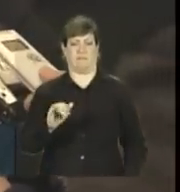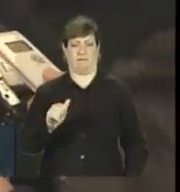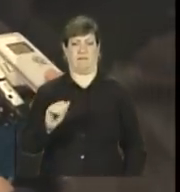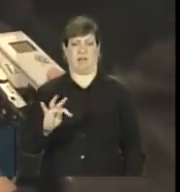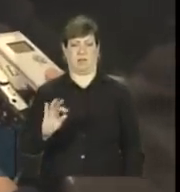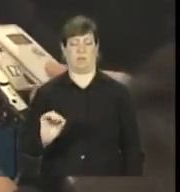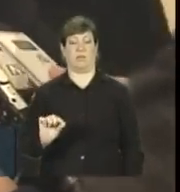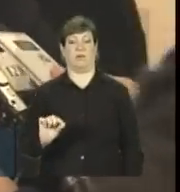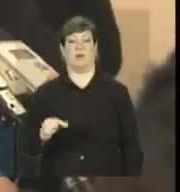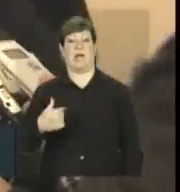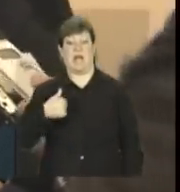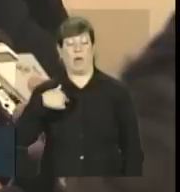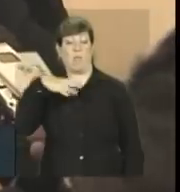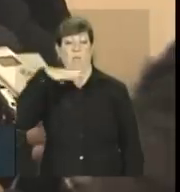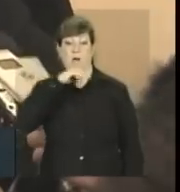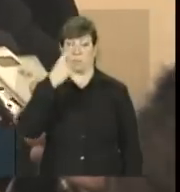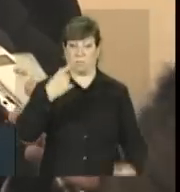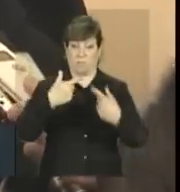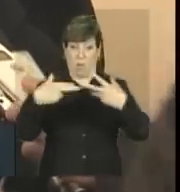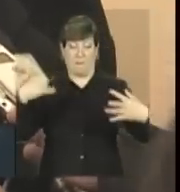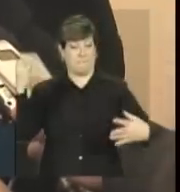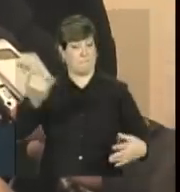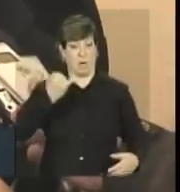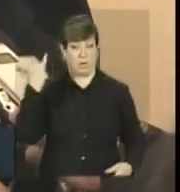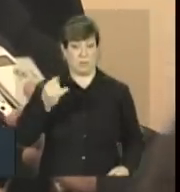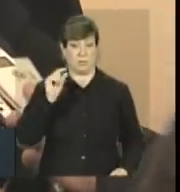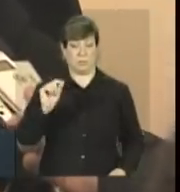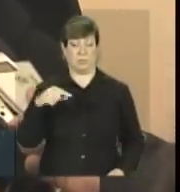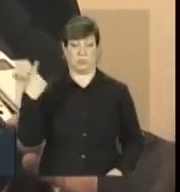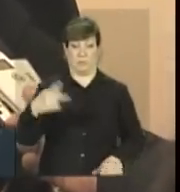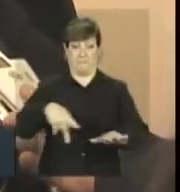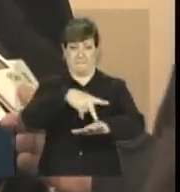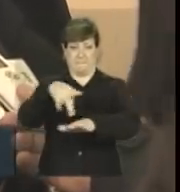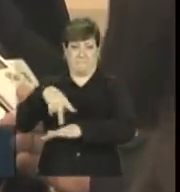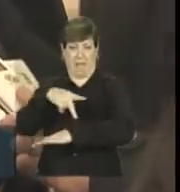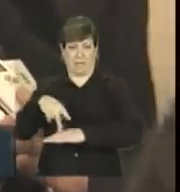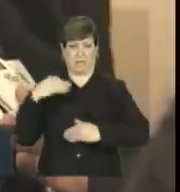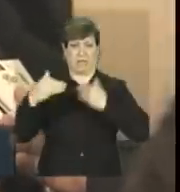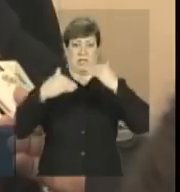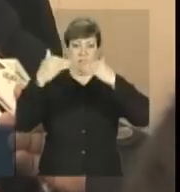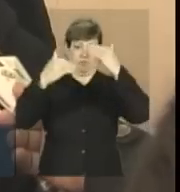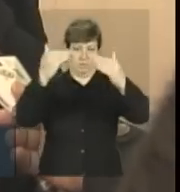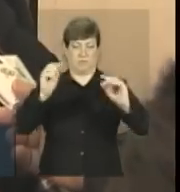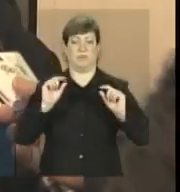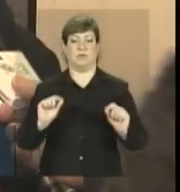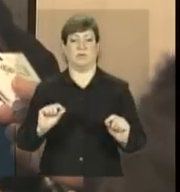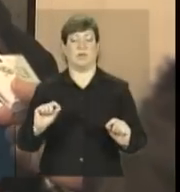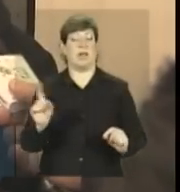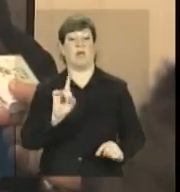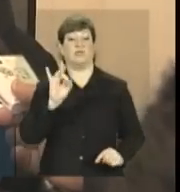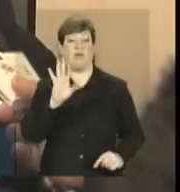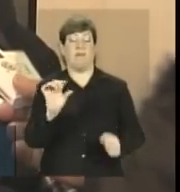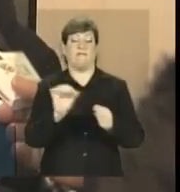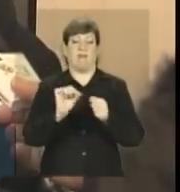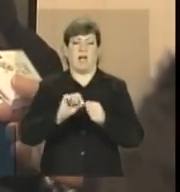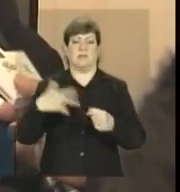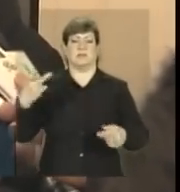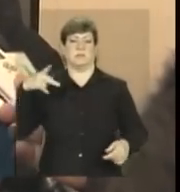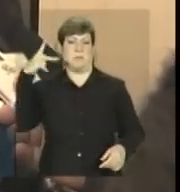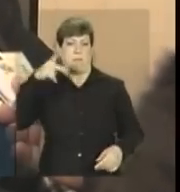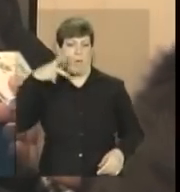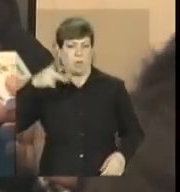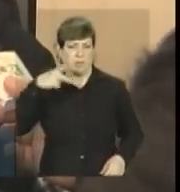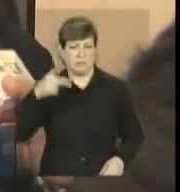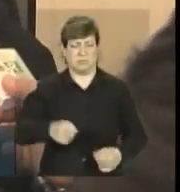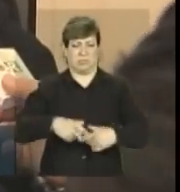Eu acho que uma coisa importante é que os países desenvolvidos não só façam políticas expansionistas